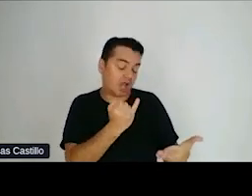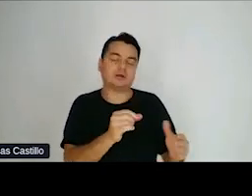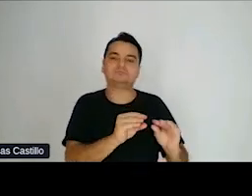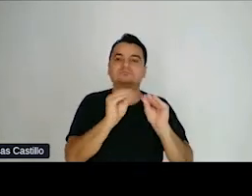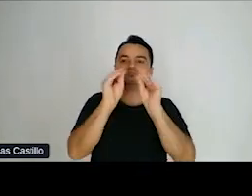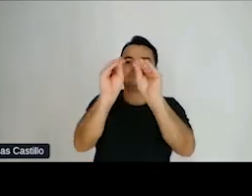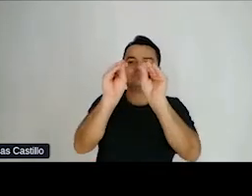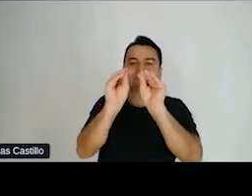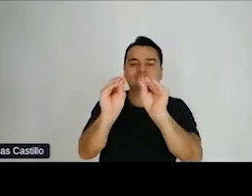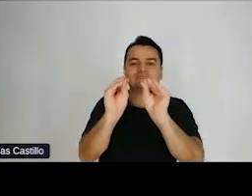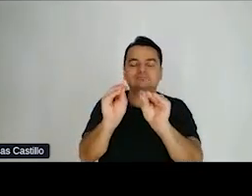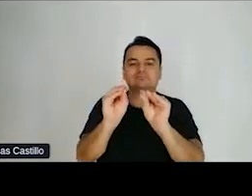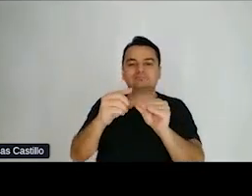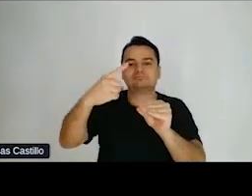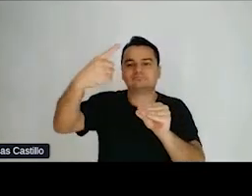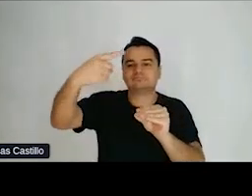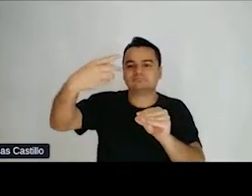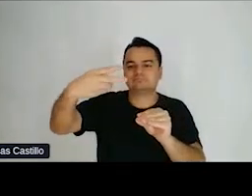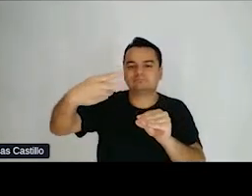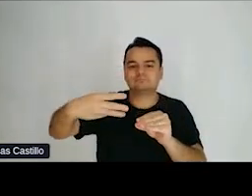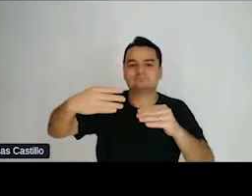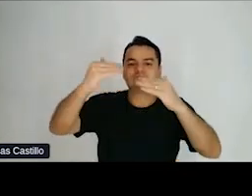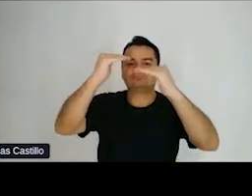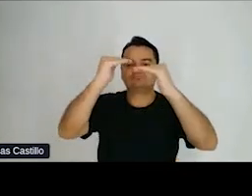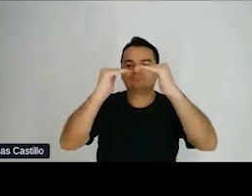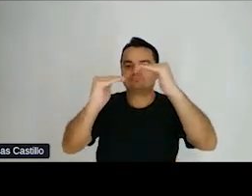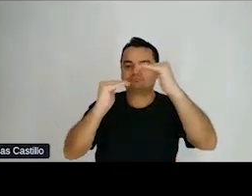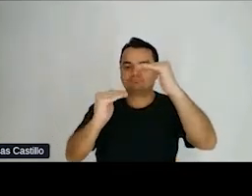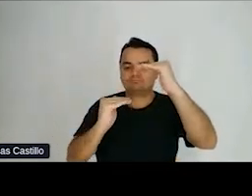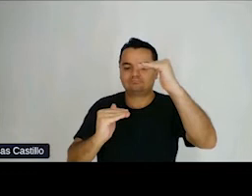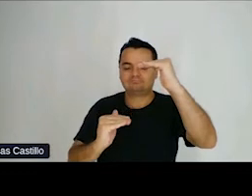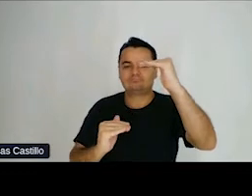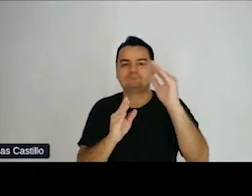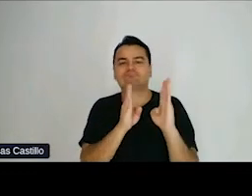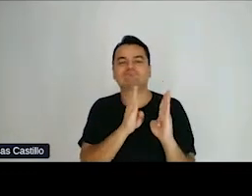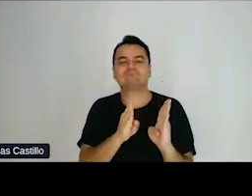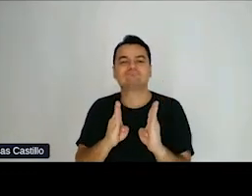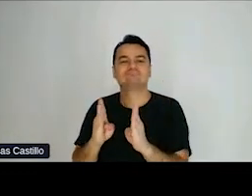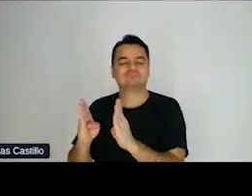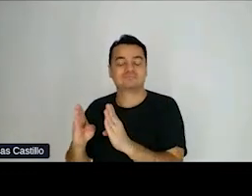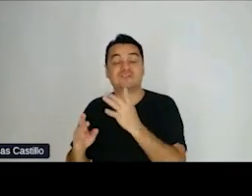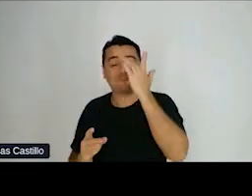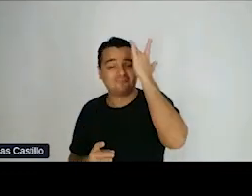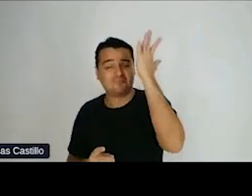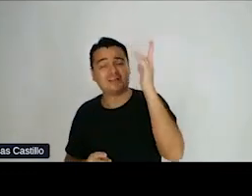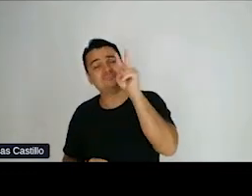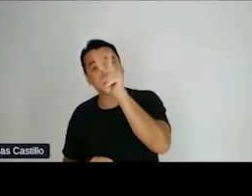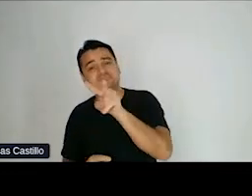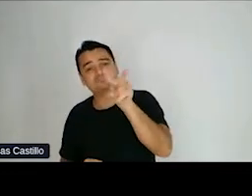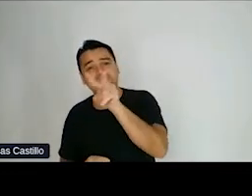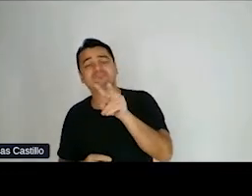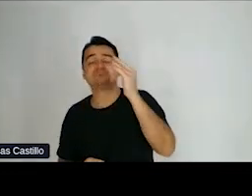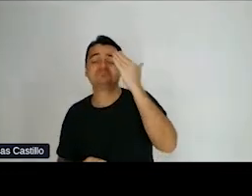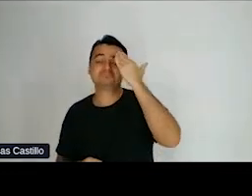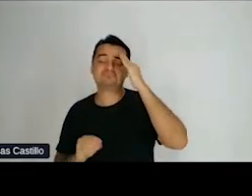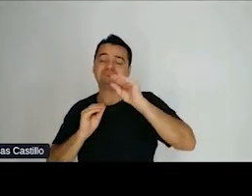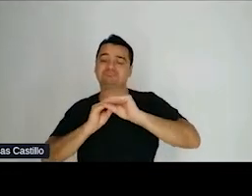Assim, a informação fica estruturada em uma sequência lógica e mais fácil de entender.